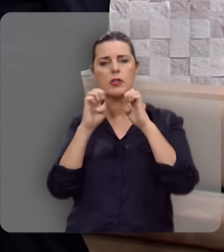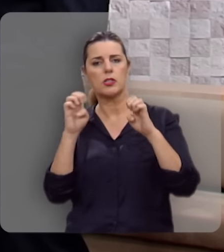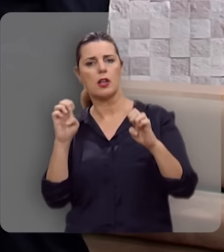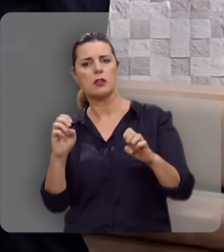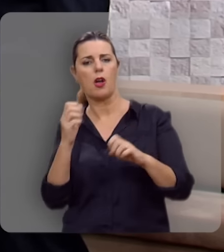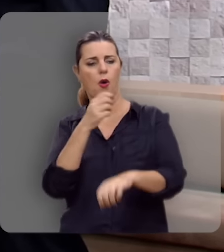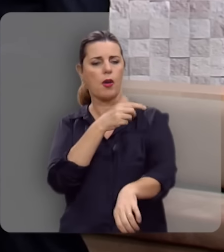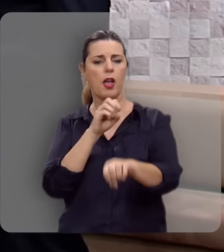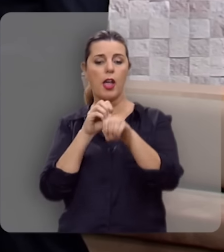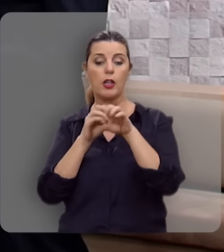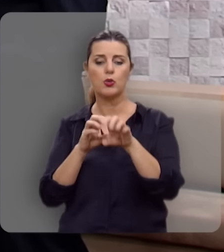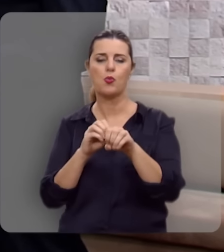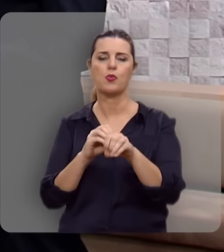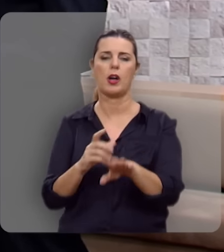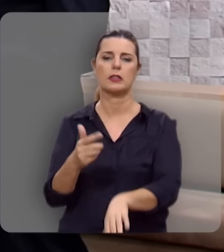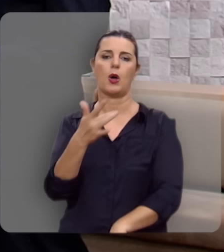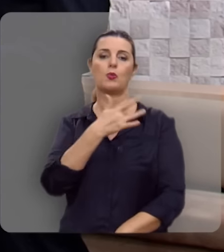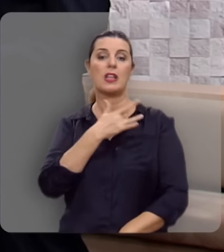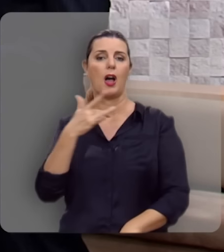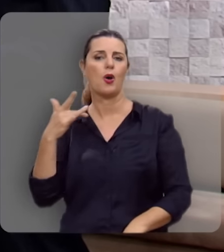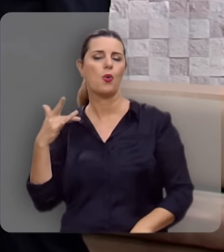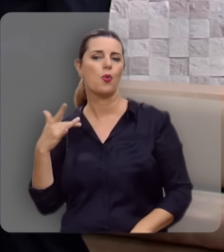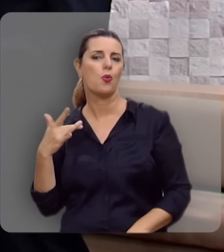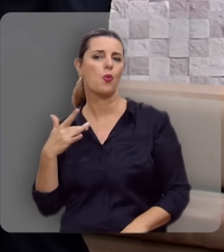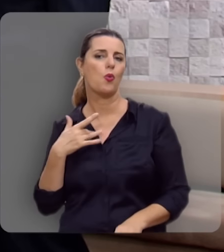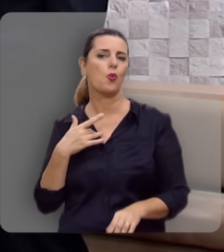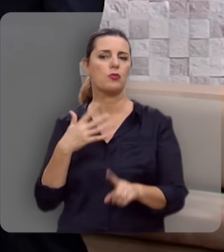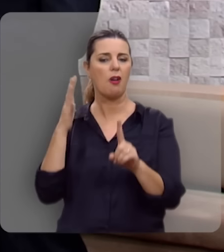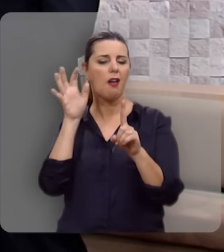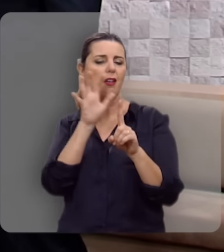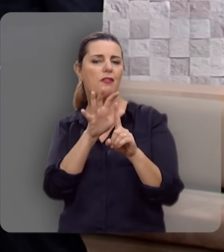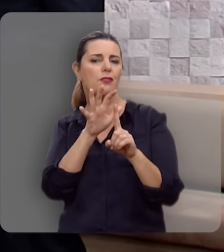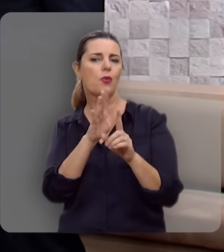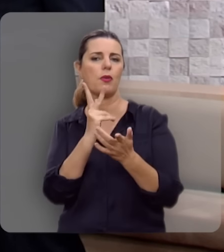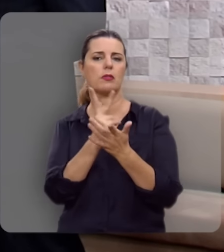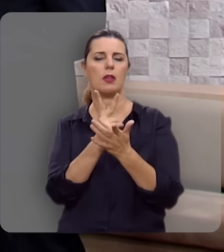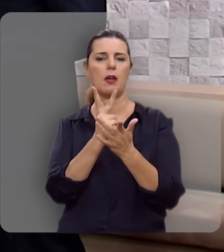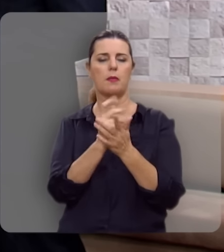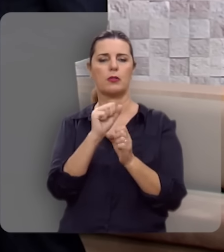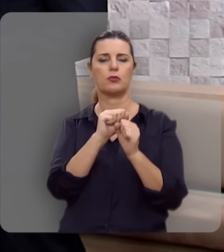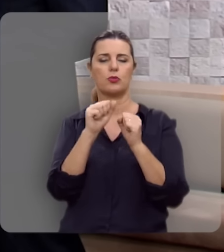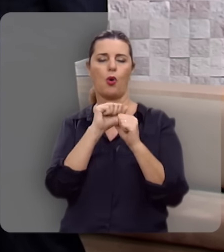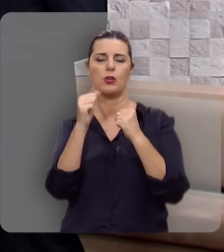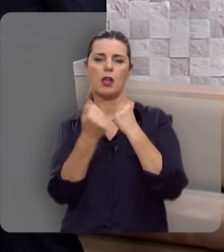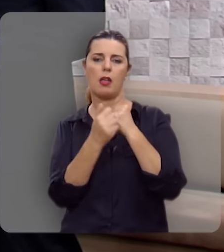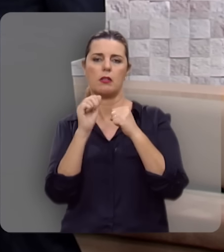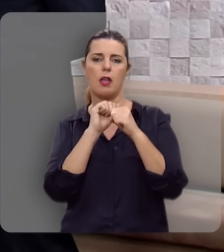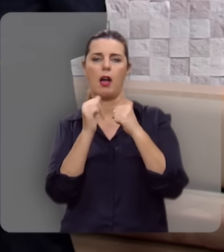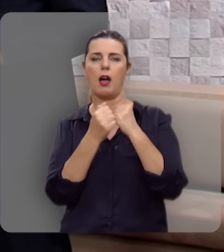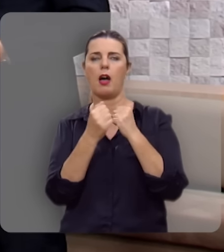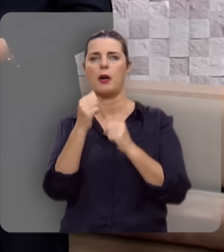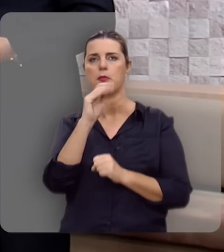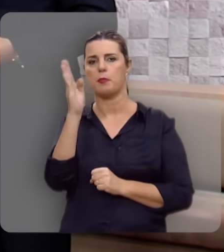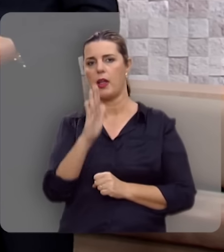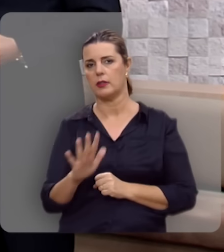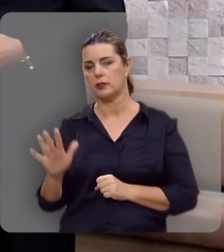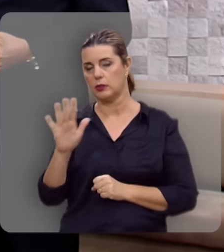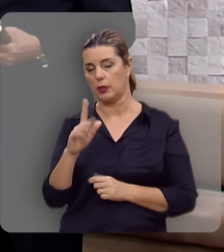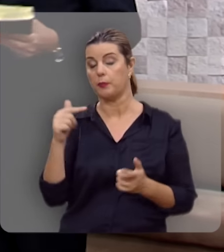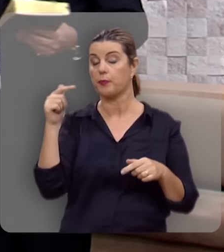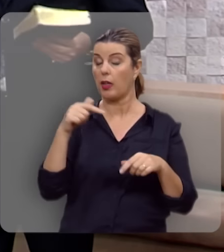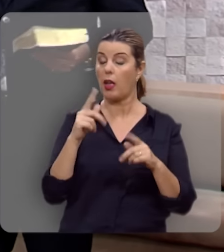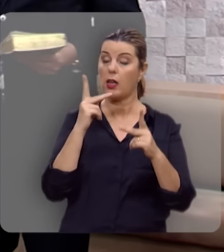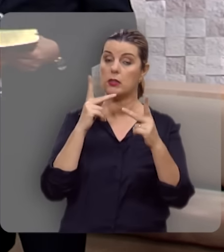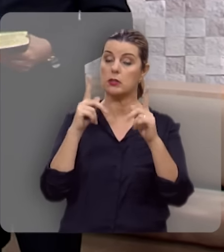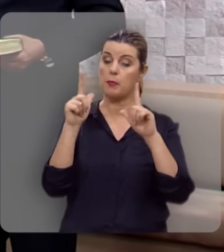evangelização, da educação, na área da saúde. verdade. área da influência, né? Da sociedade brasileira. Pois bem,